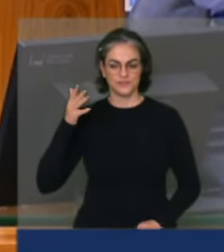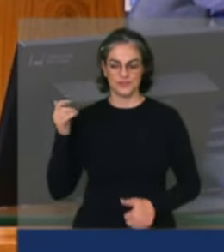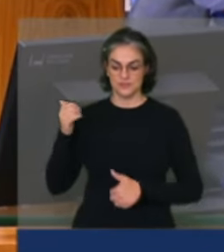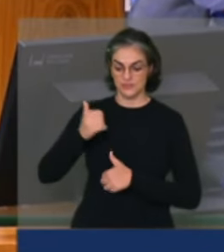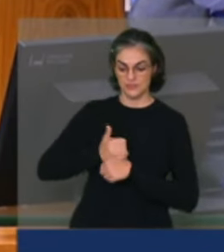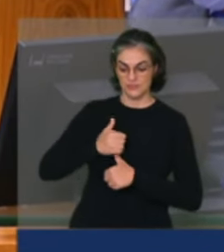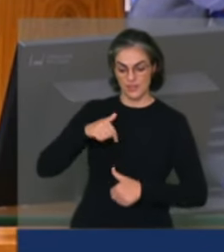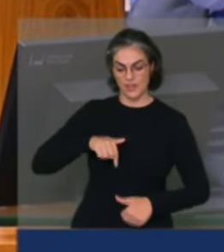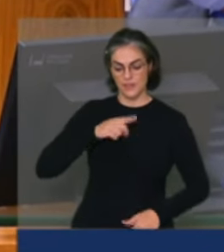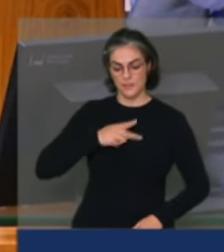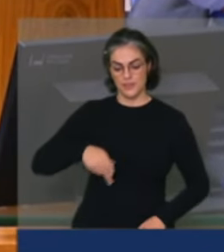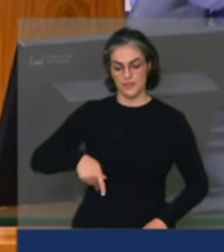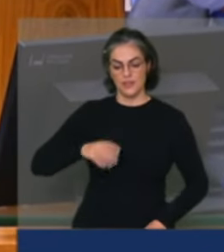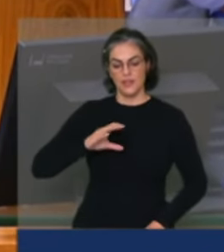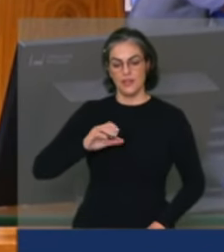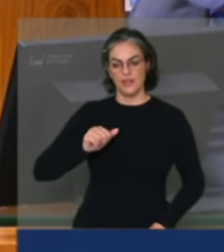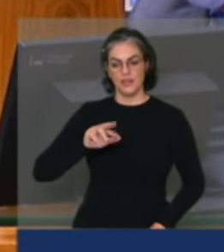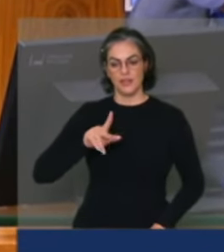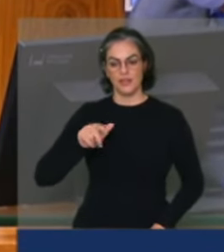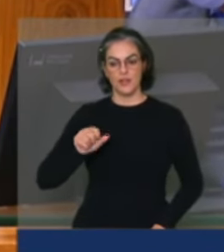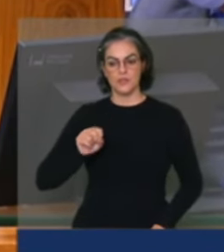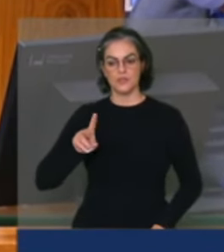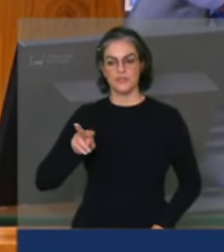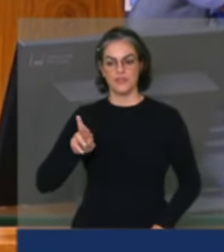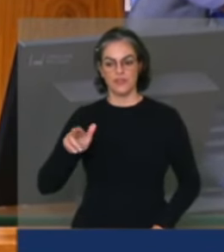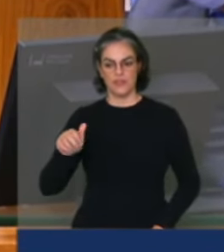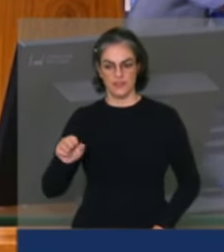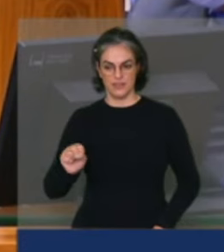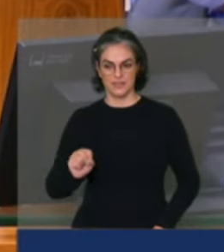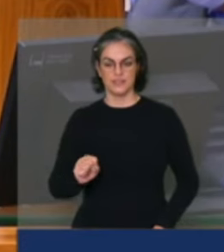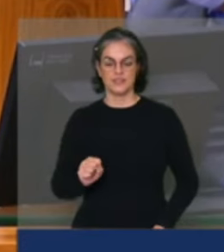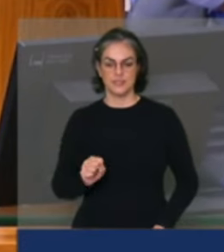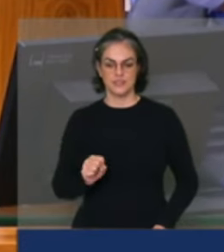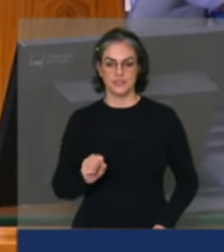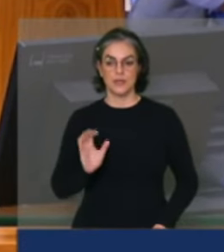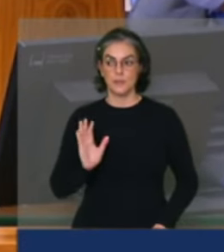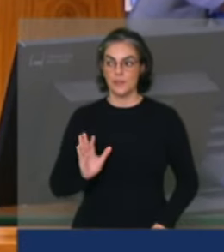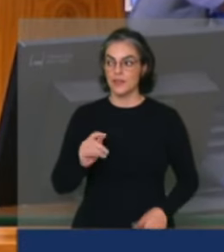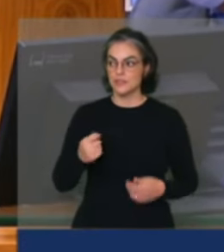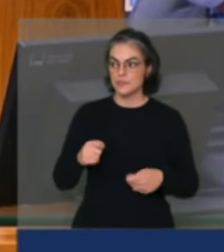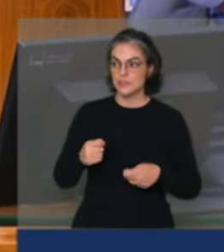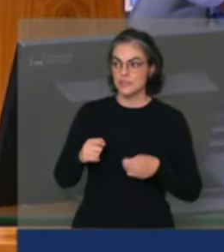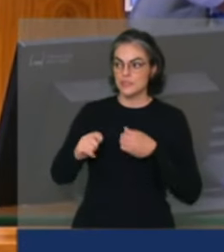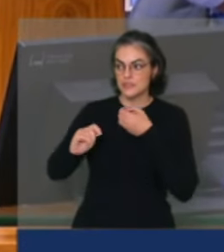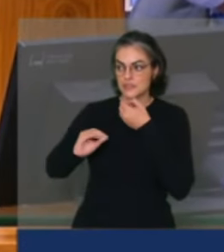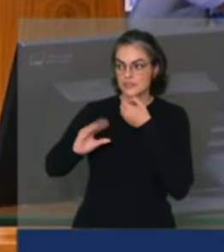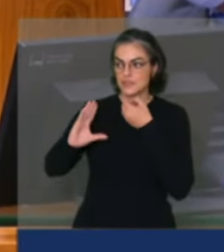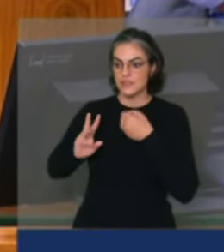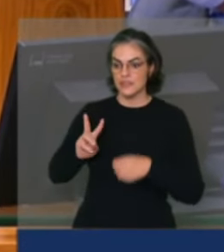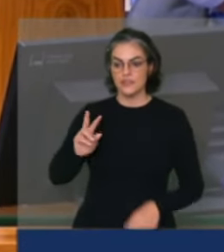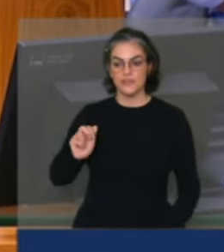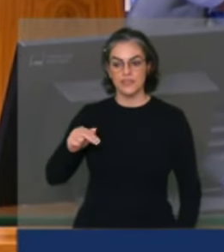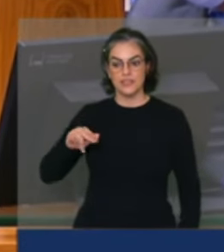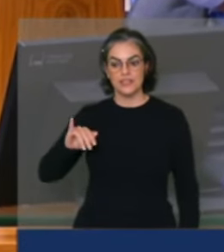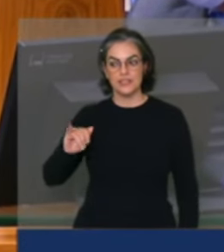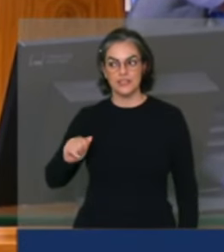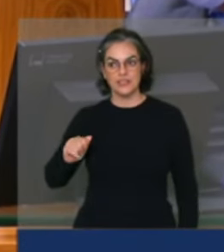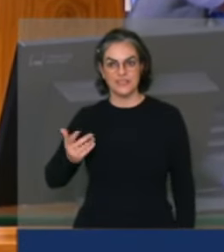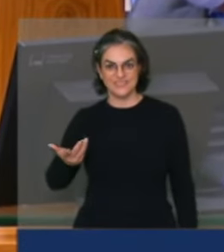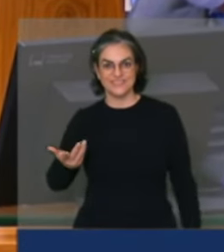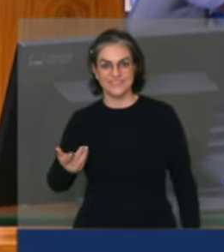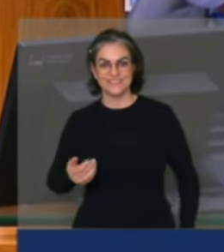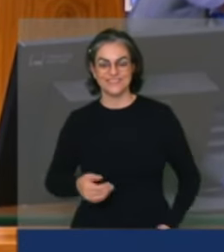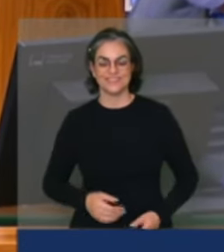dessa nossa comissão. Vânia, precisa só ligar o microfone e falar para nós, queremos ouvi-la, obrigado.